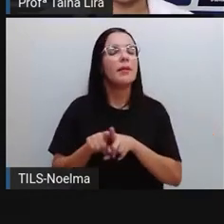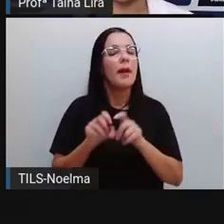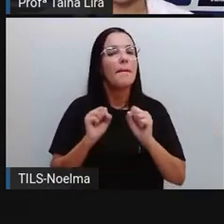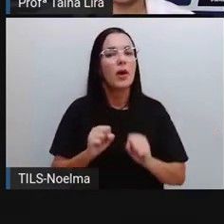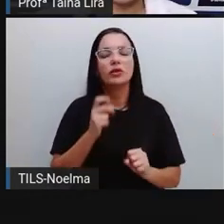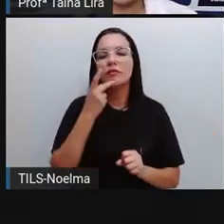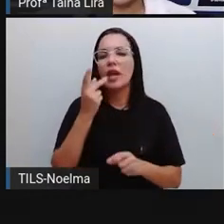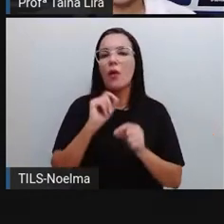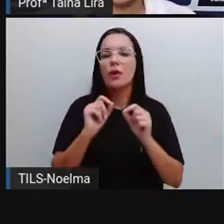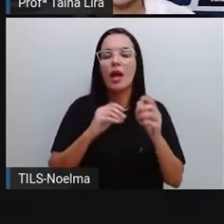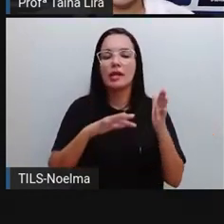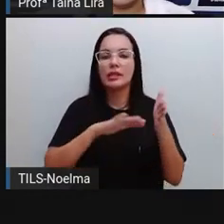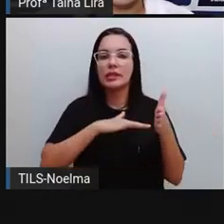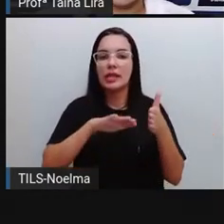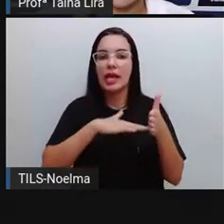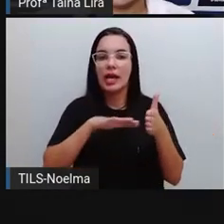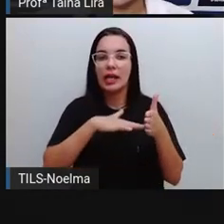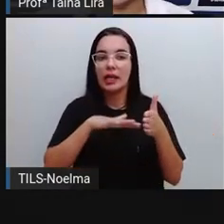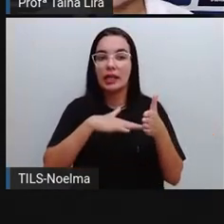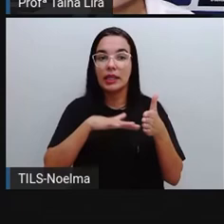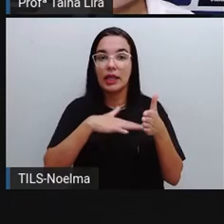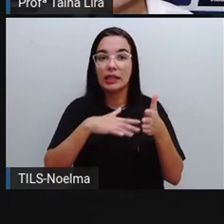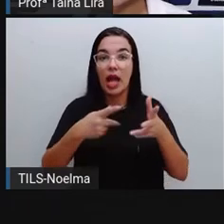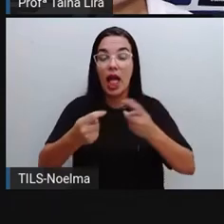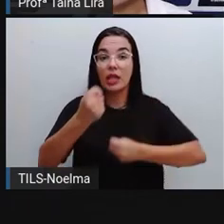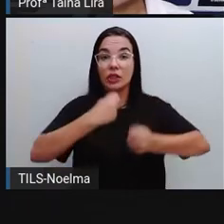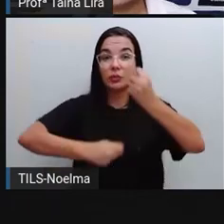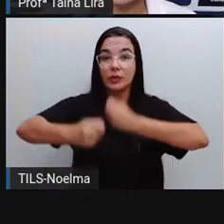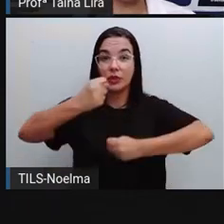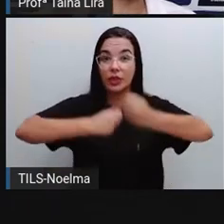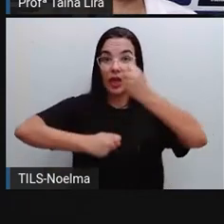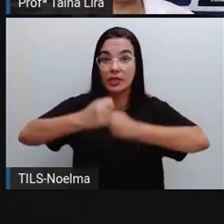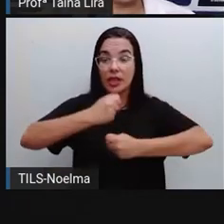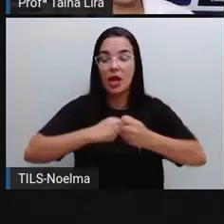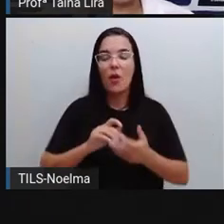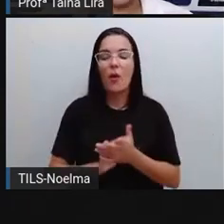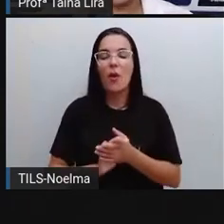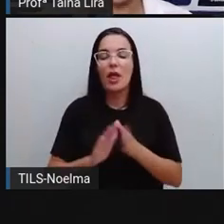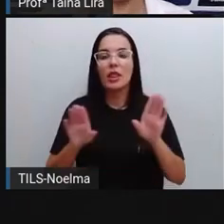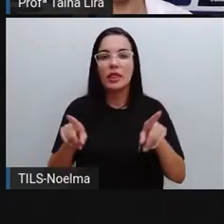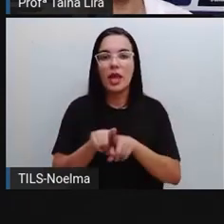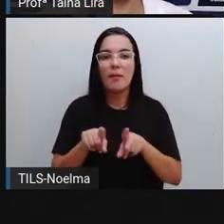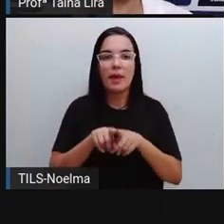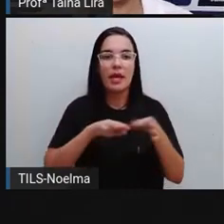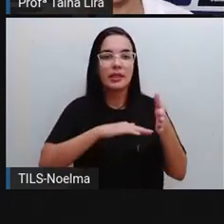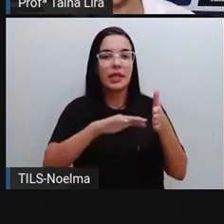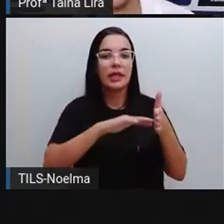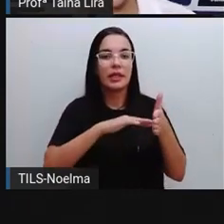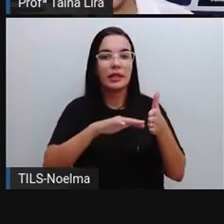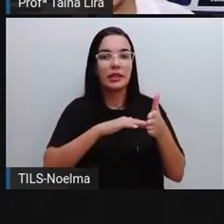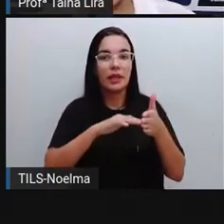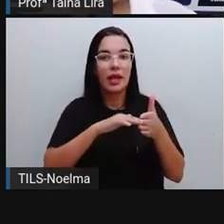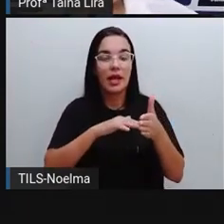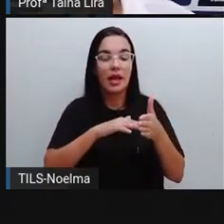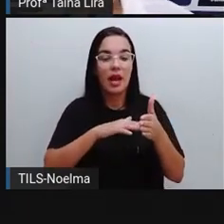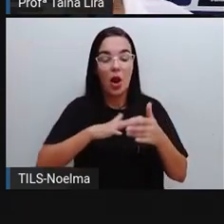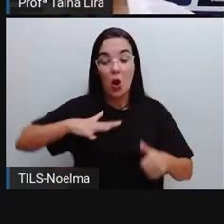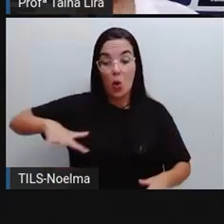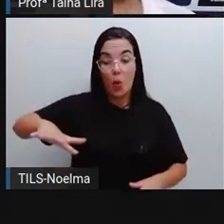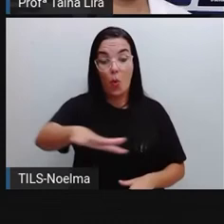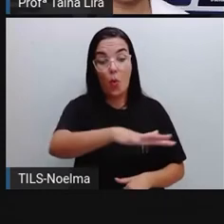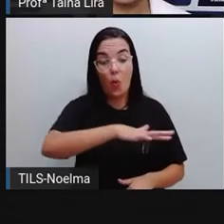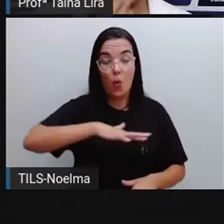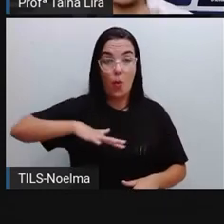secretaria da administração, a gente poderia falar aí da secretaria do meio ambiente,